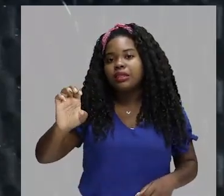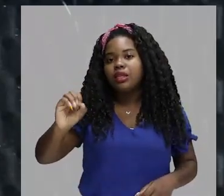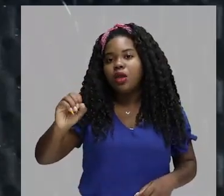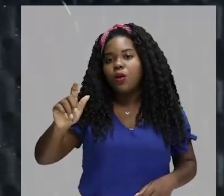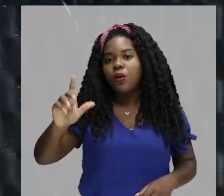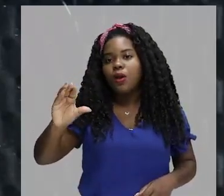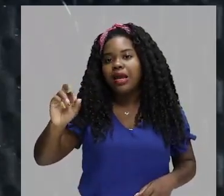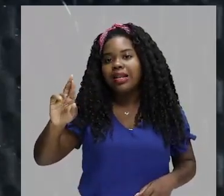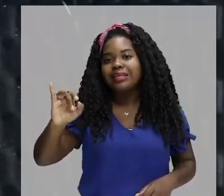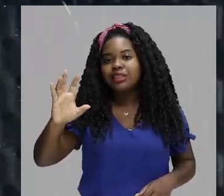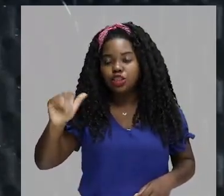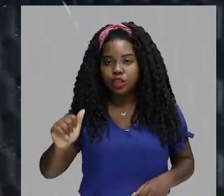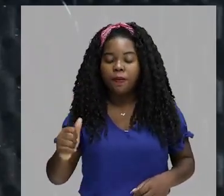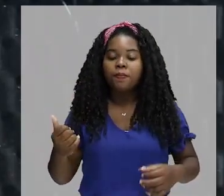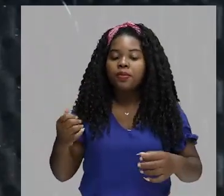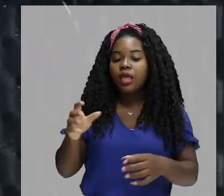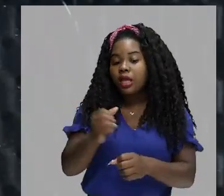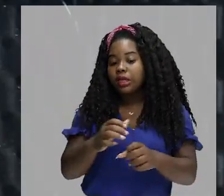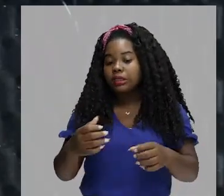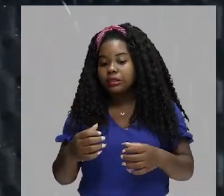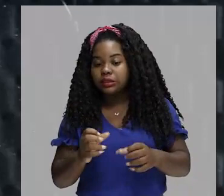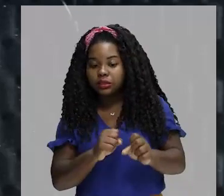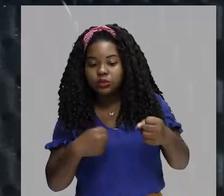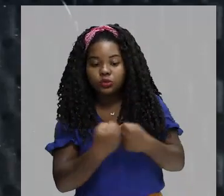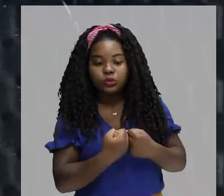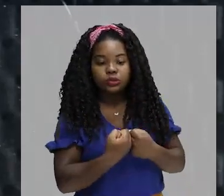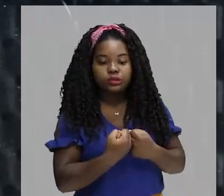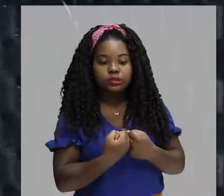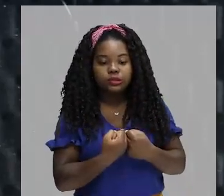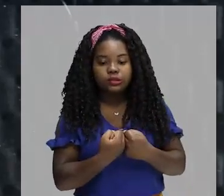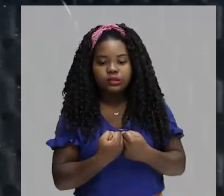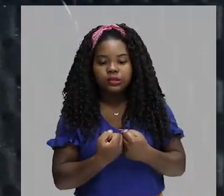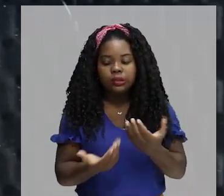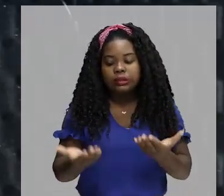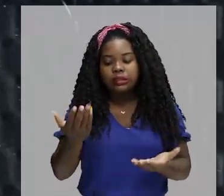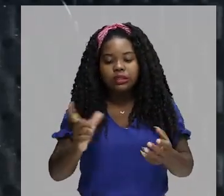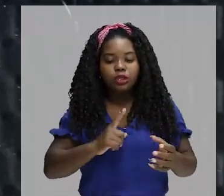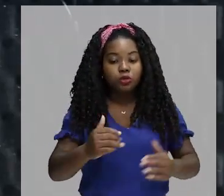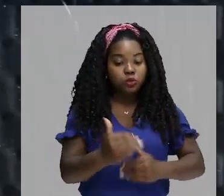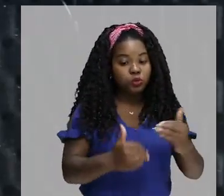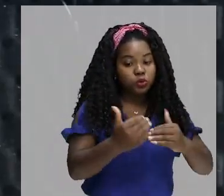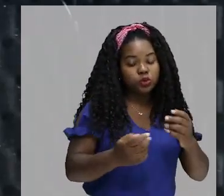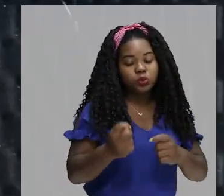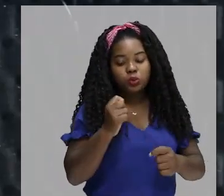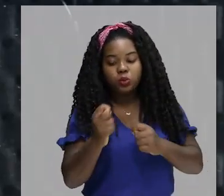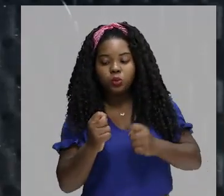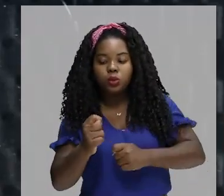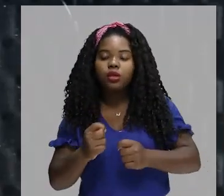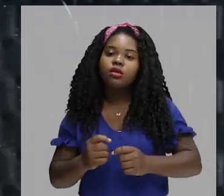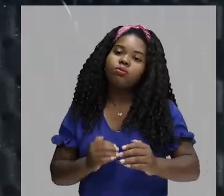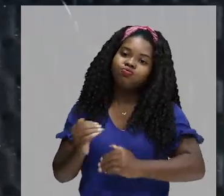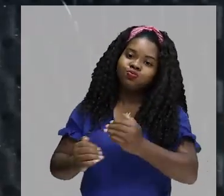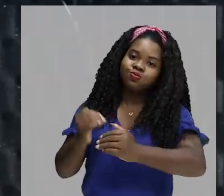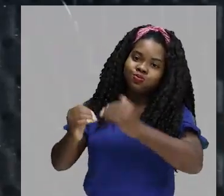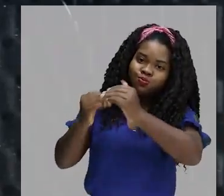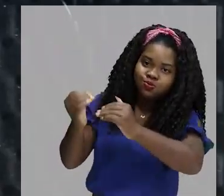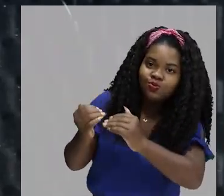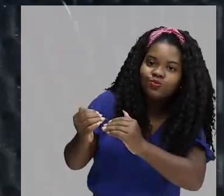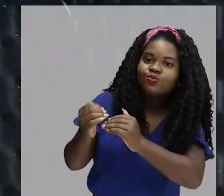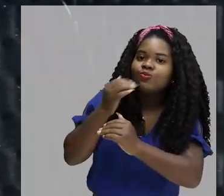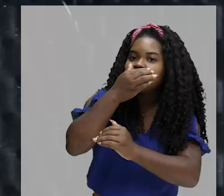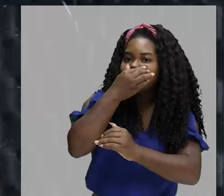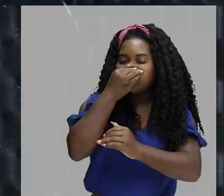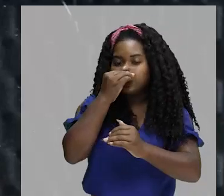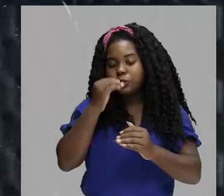essas sociedades em comum, elas vão desenvolver um modelo de economia avançada. Uma economia